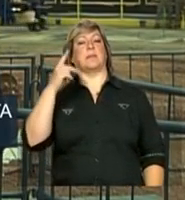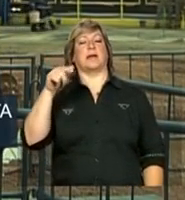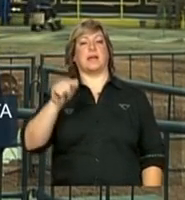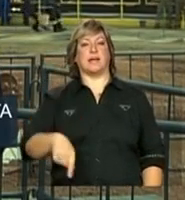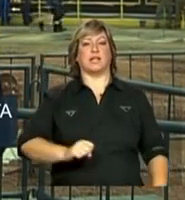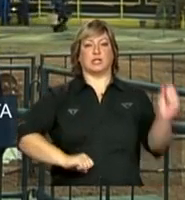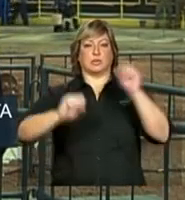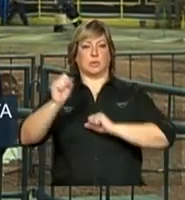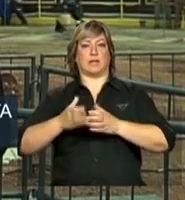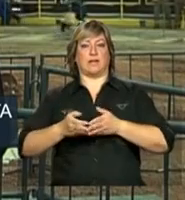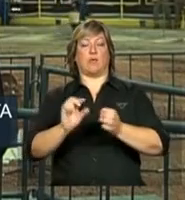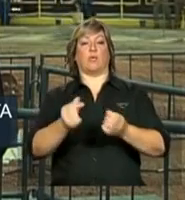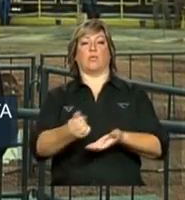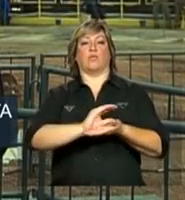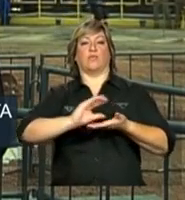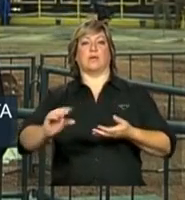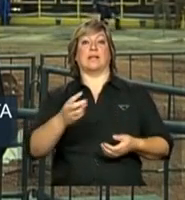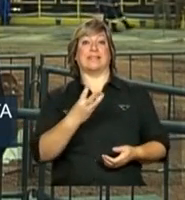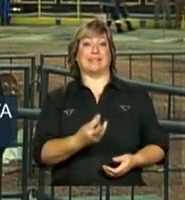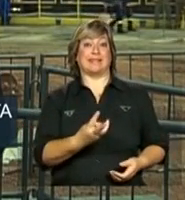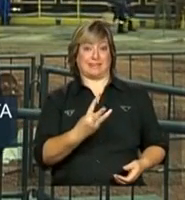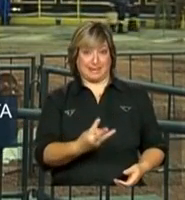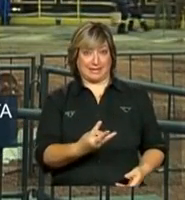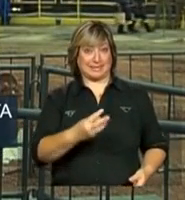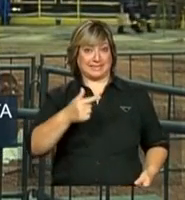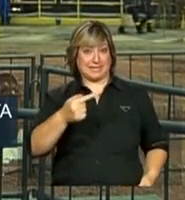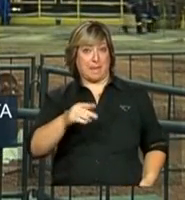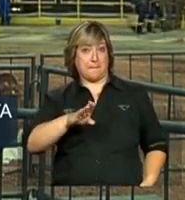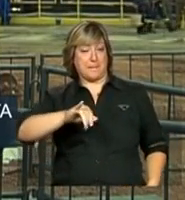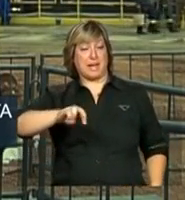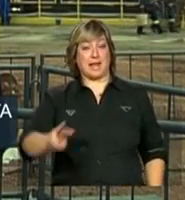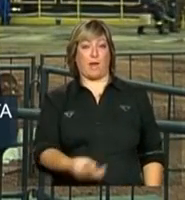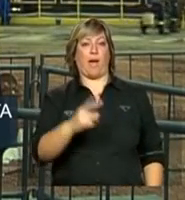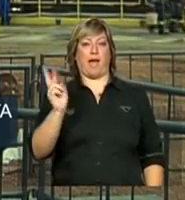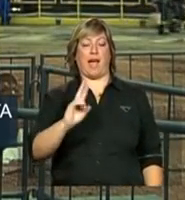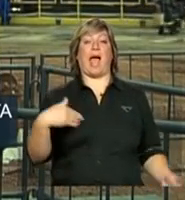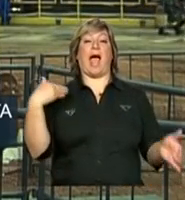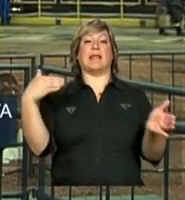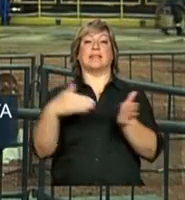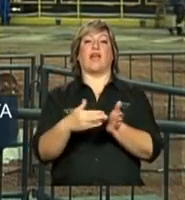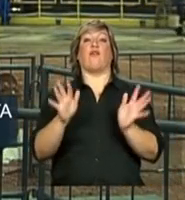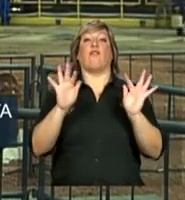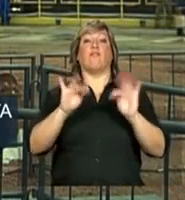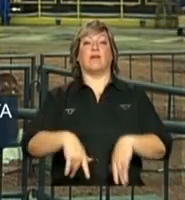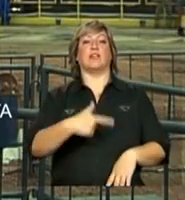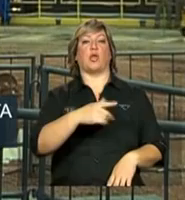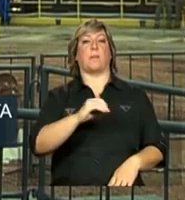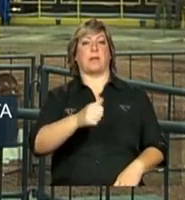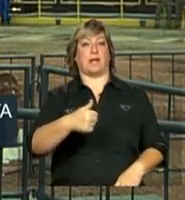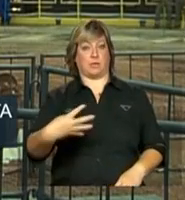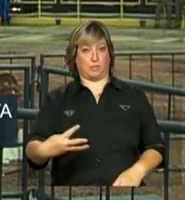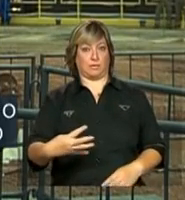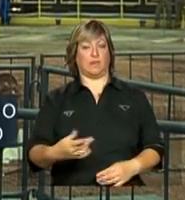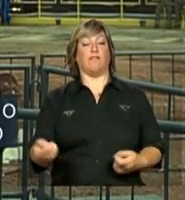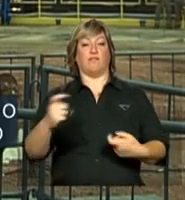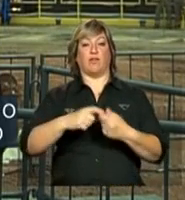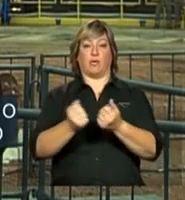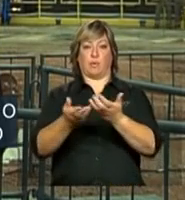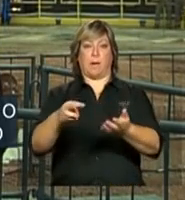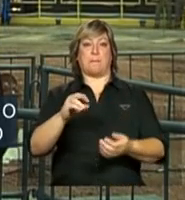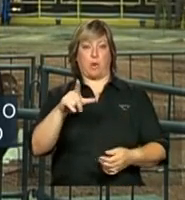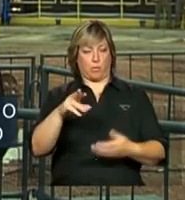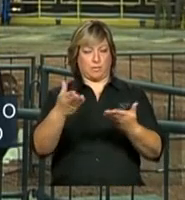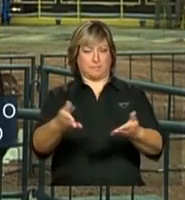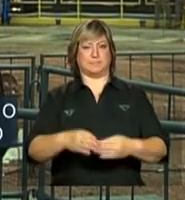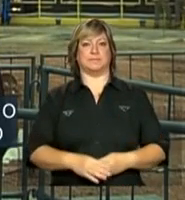brasileira um investimento de 37 bilhões de reais até o fim de 2014. Voltamos com você